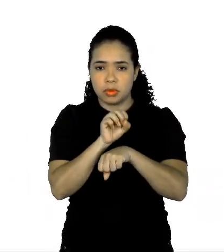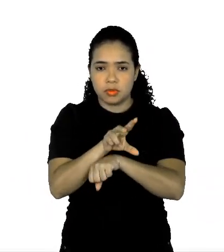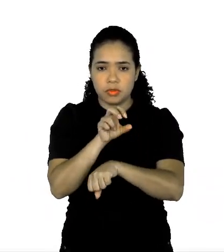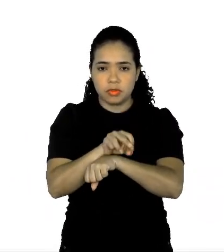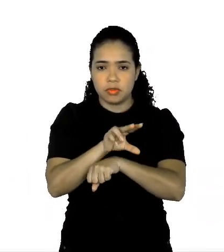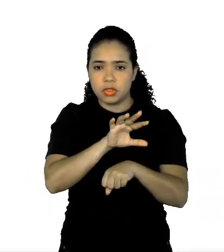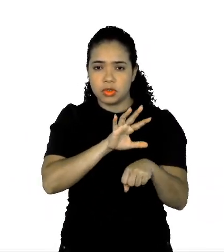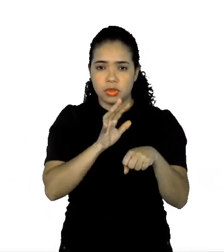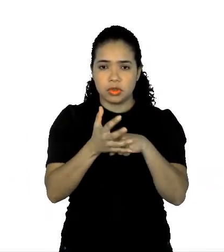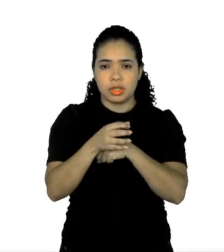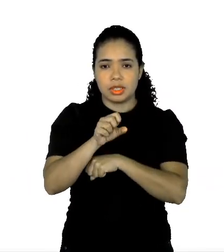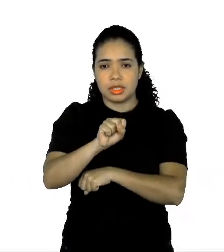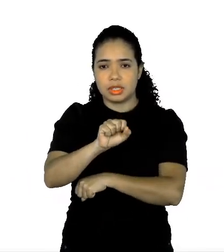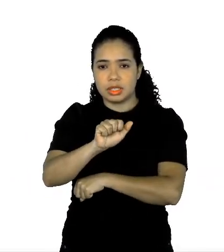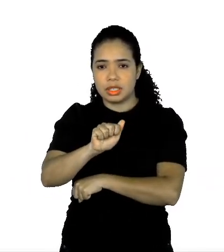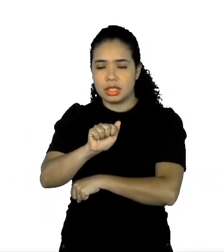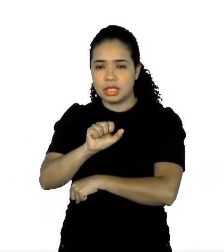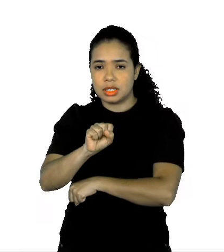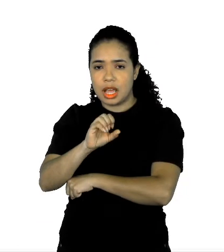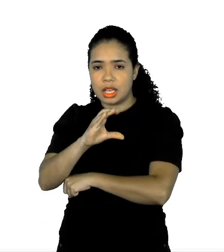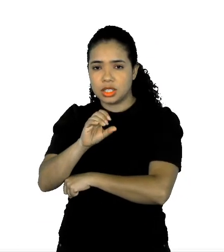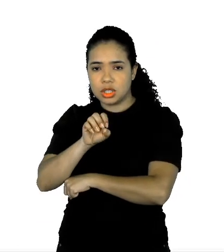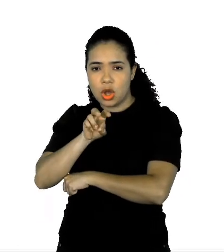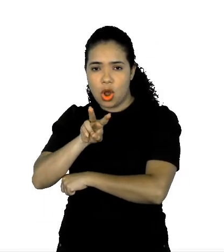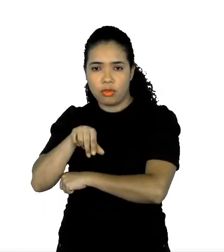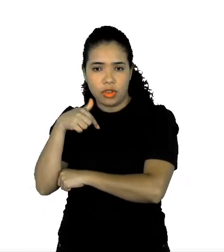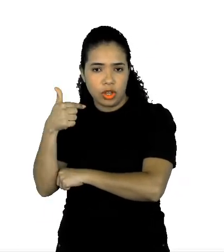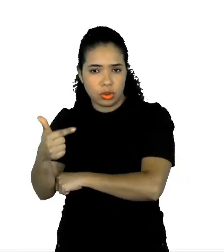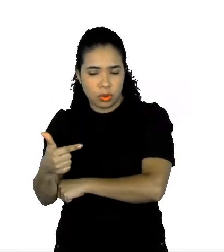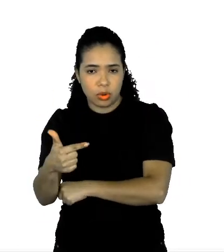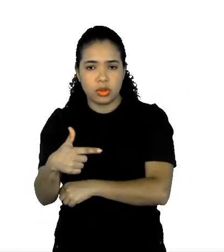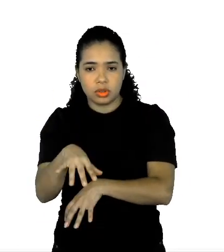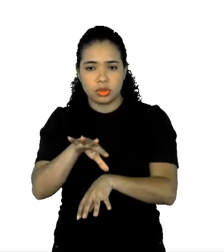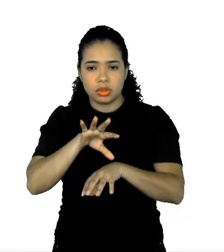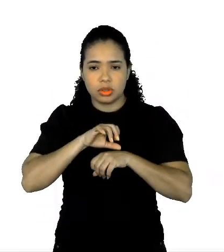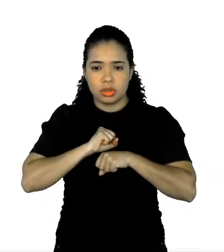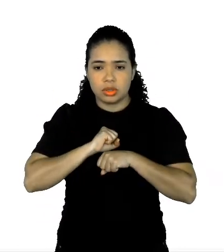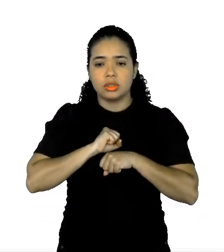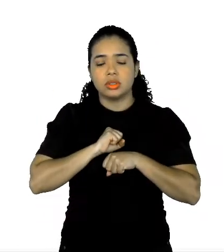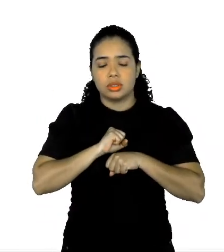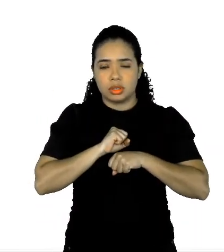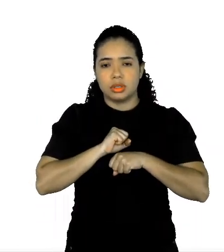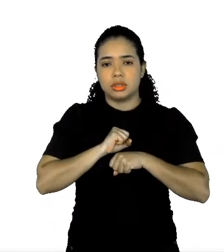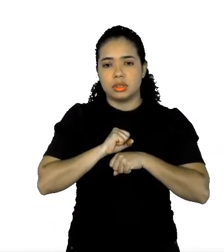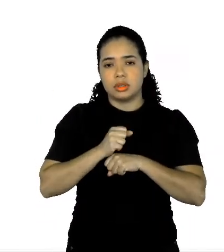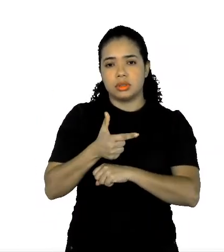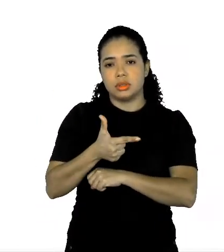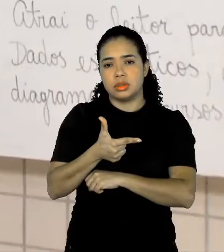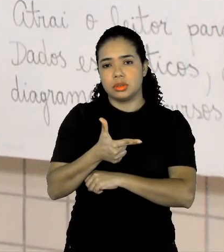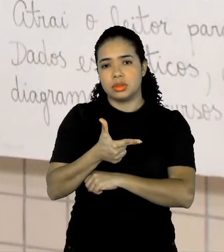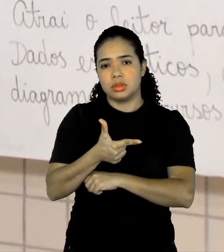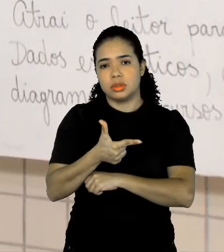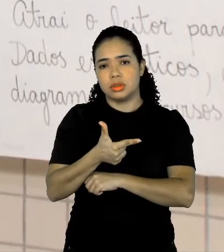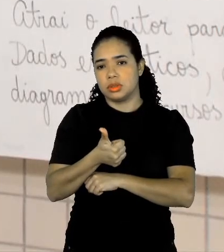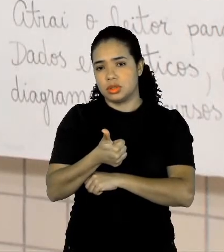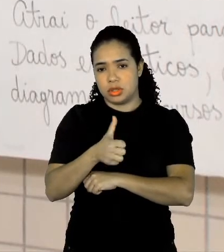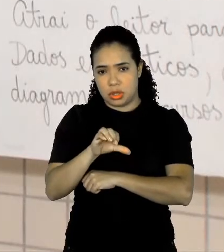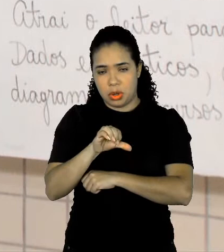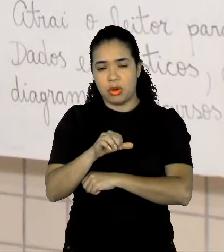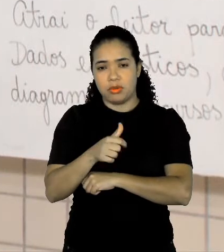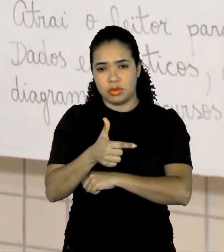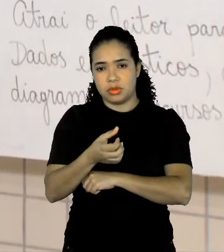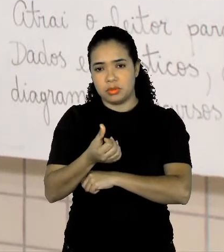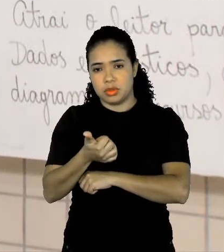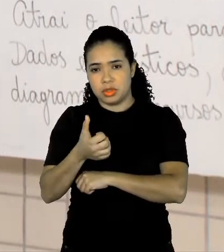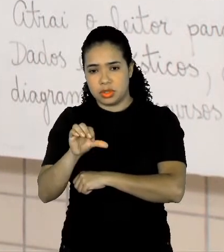nome pra ele, que é o SARS-CoV-2, causador da COVID-19, certo? E a gente sabe